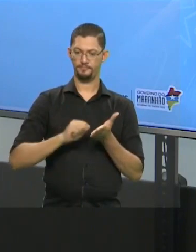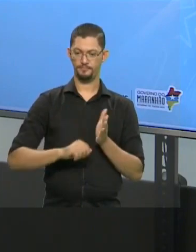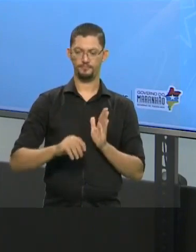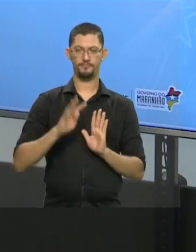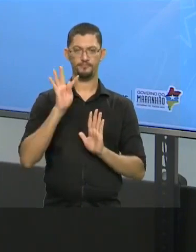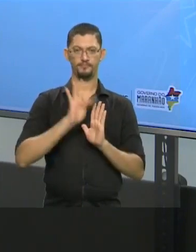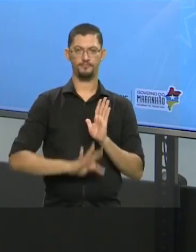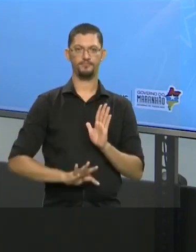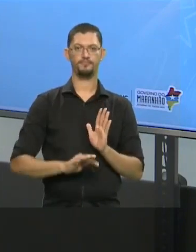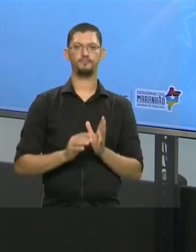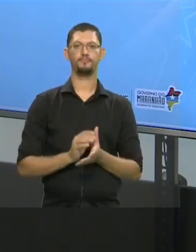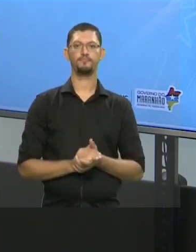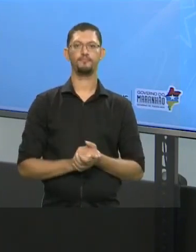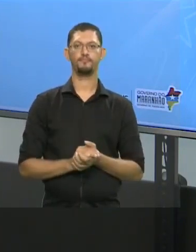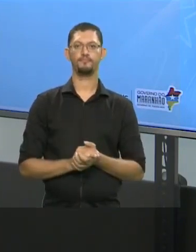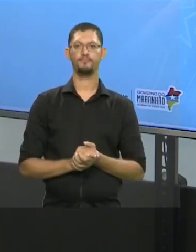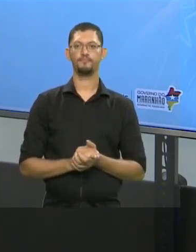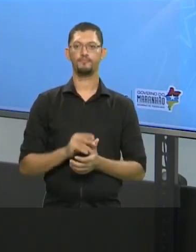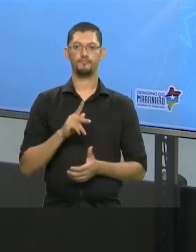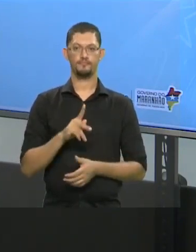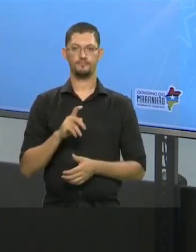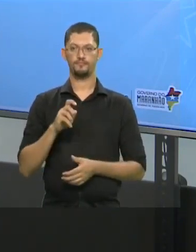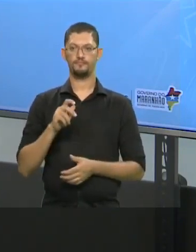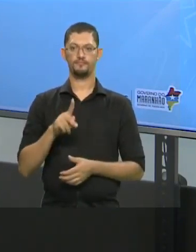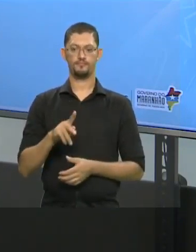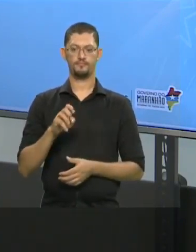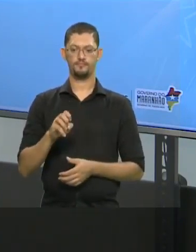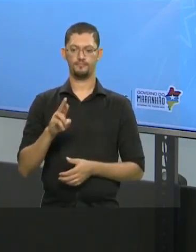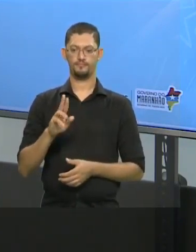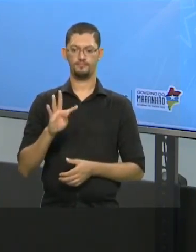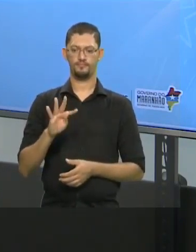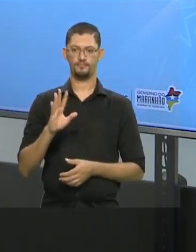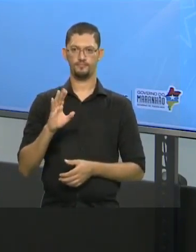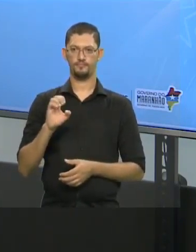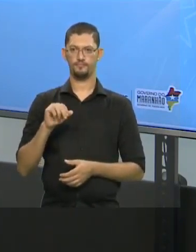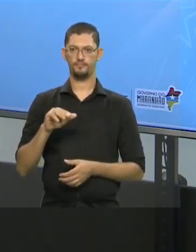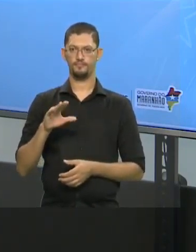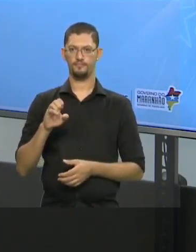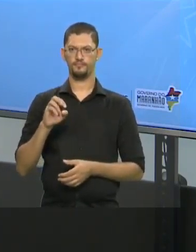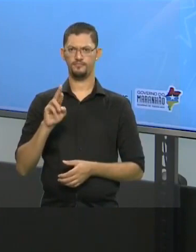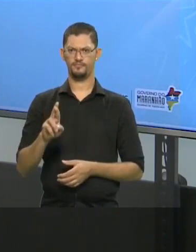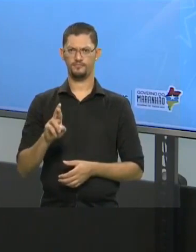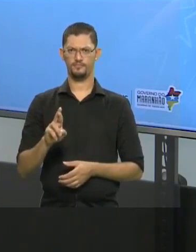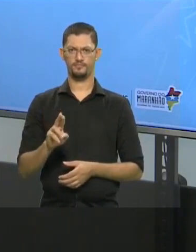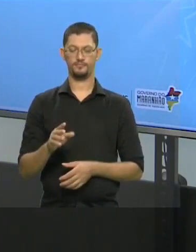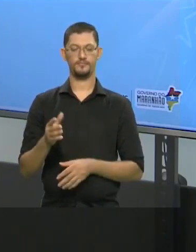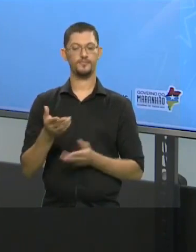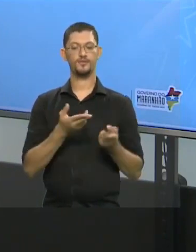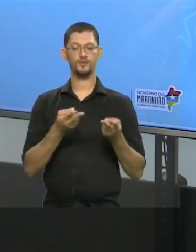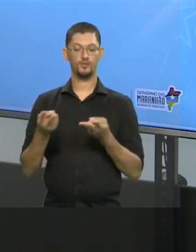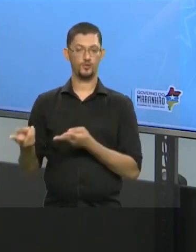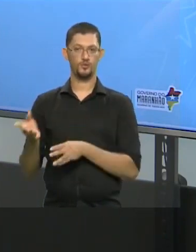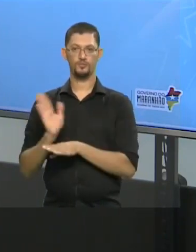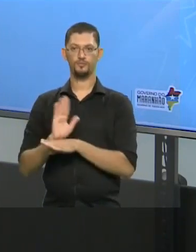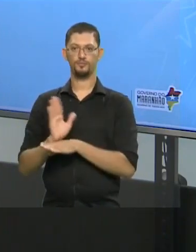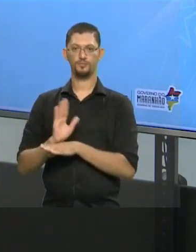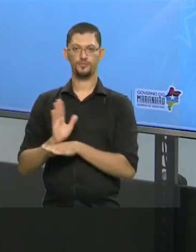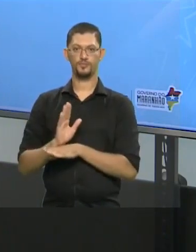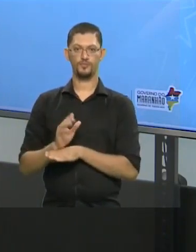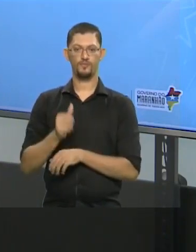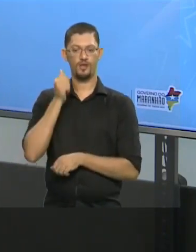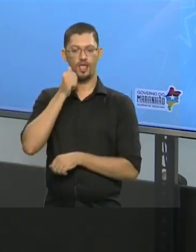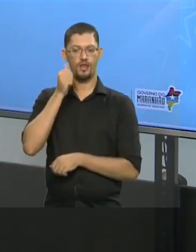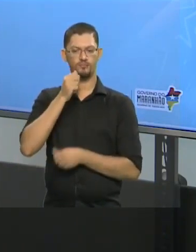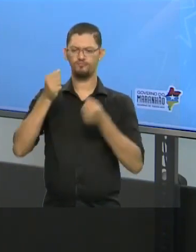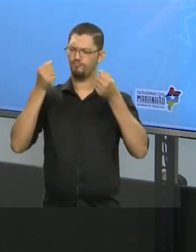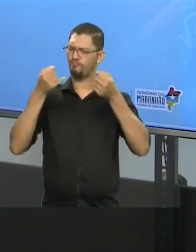sentido, chama-se Pertencer. Eu convido vocês a assistirem o vídeo dessa moça, que por sinal ela explica muito bem,